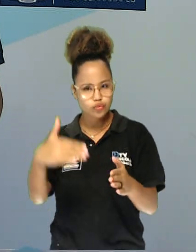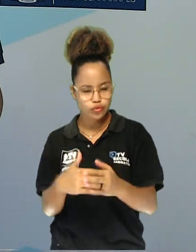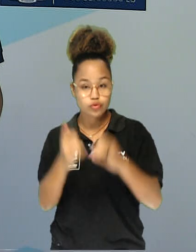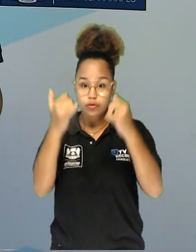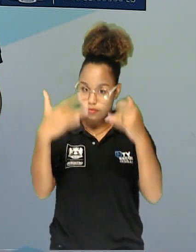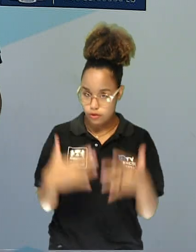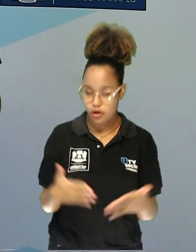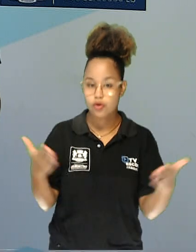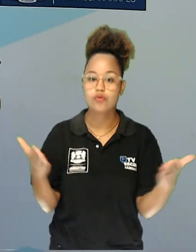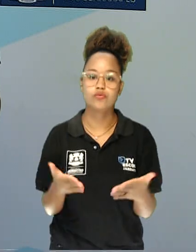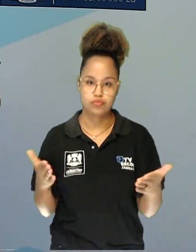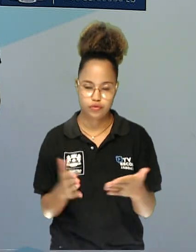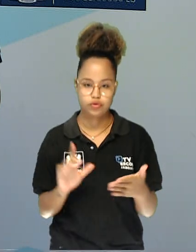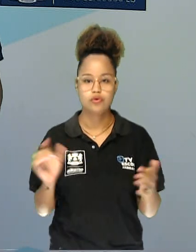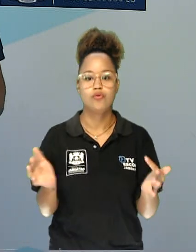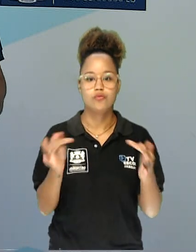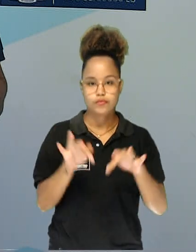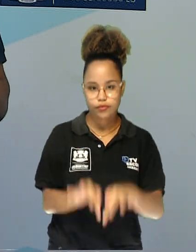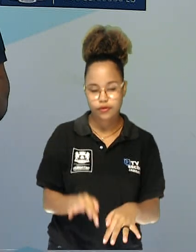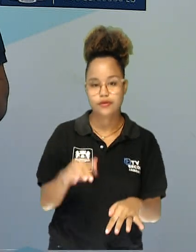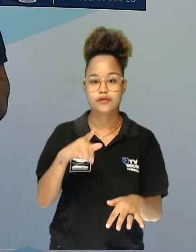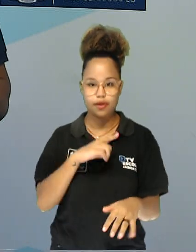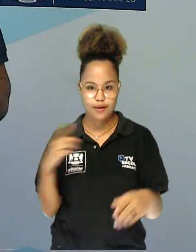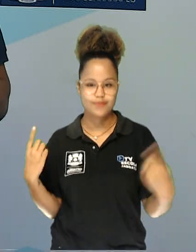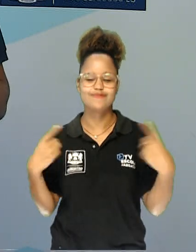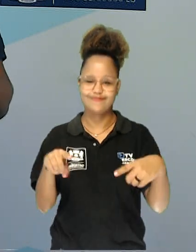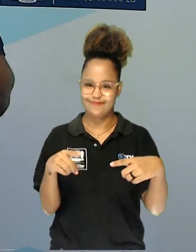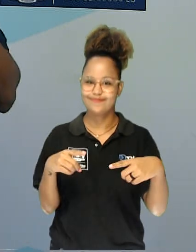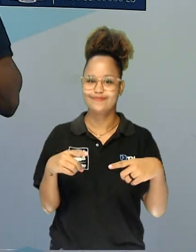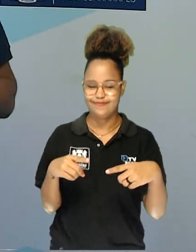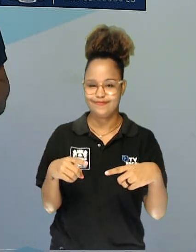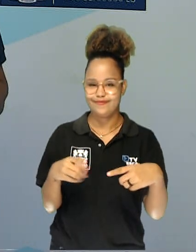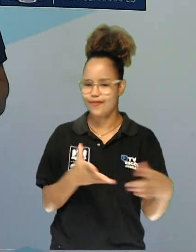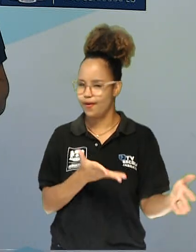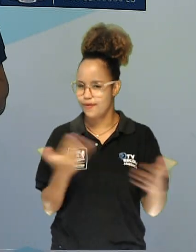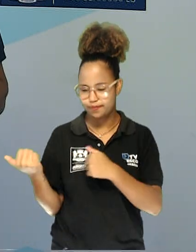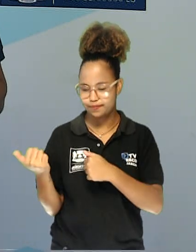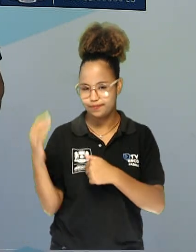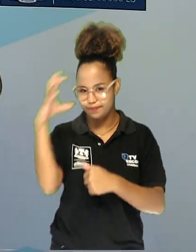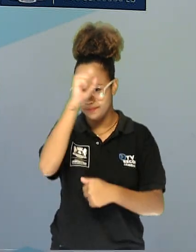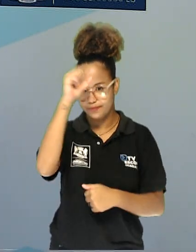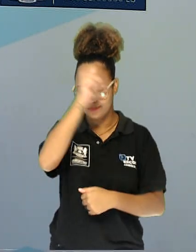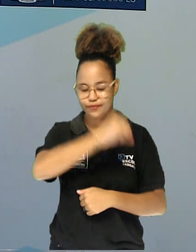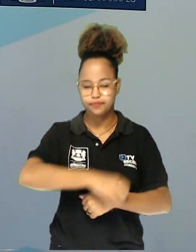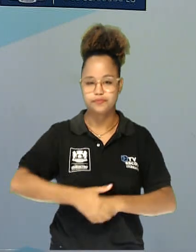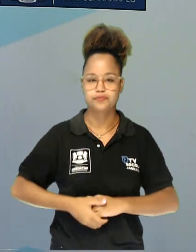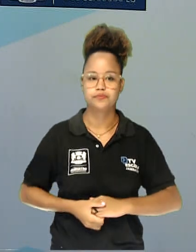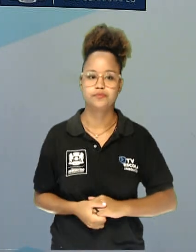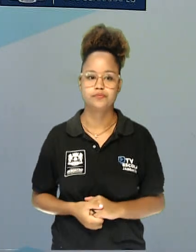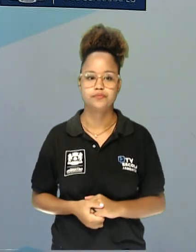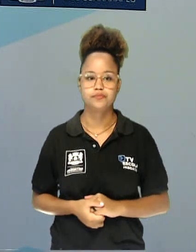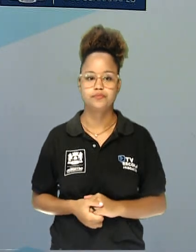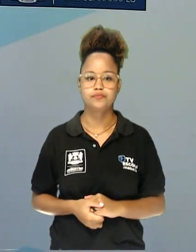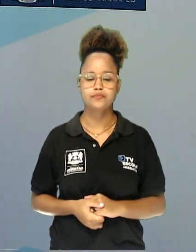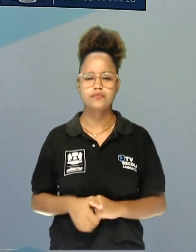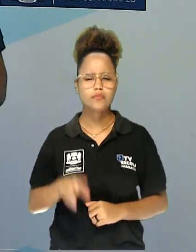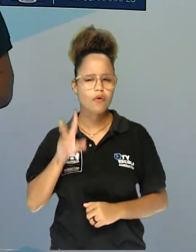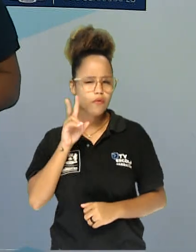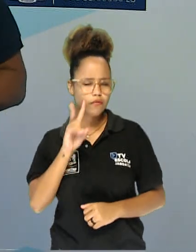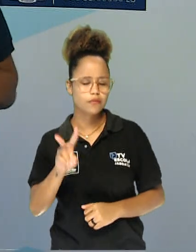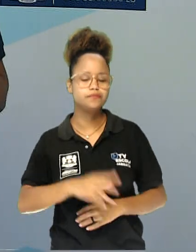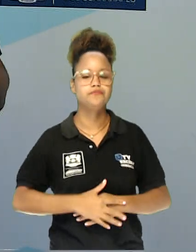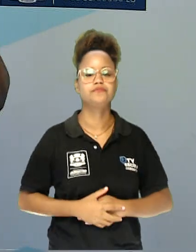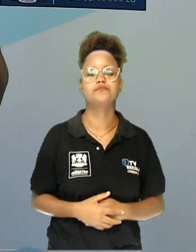falar, que no final nós temos aquele desafio. Vamos embora aprender? Observe só,